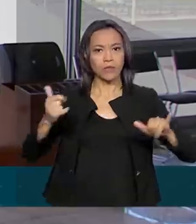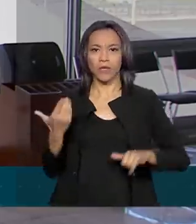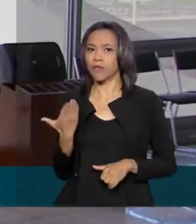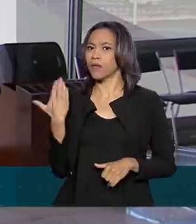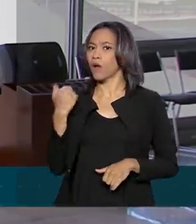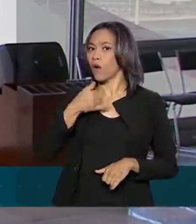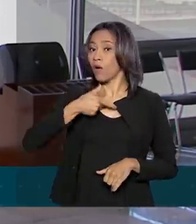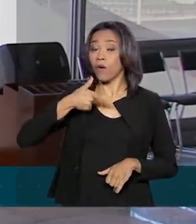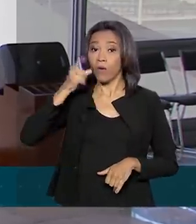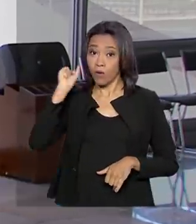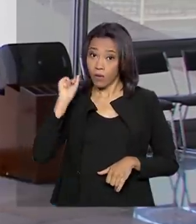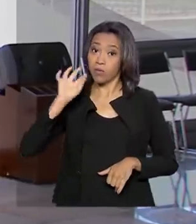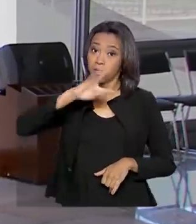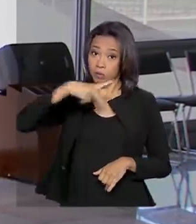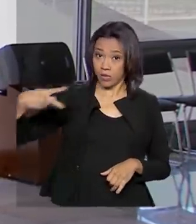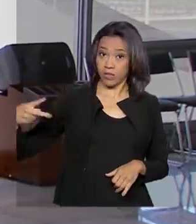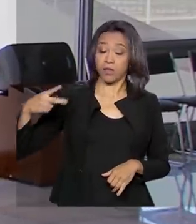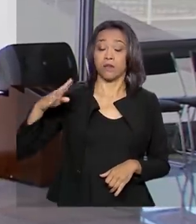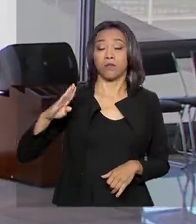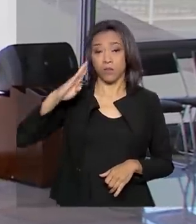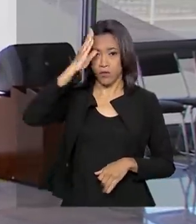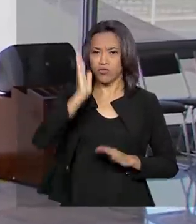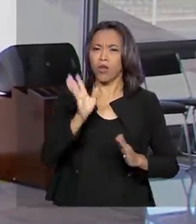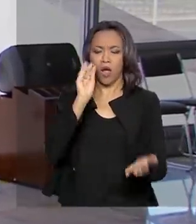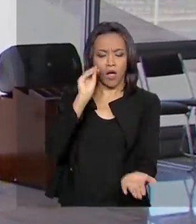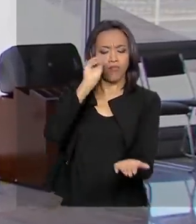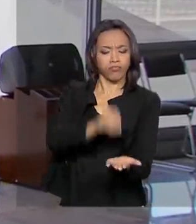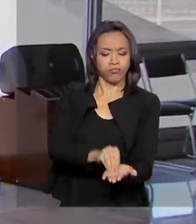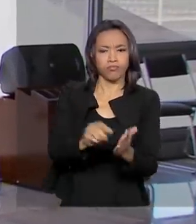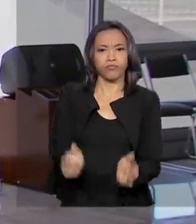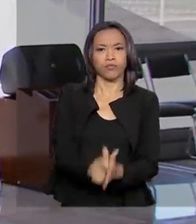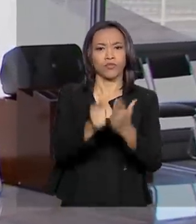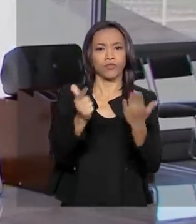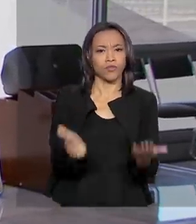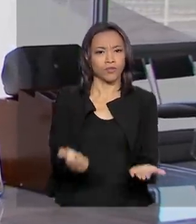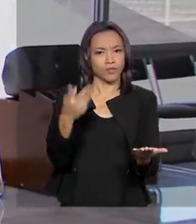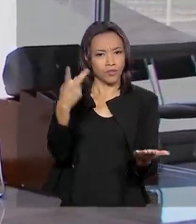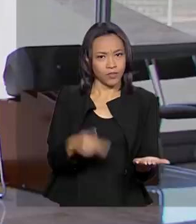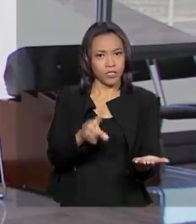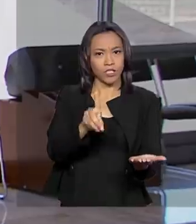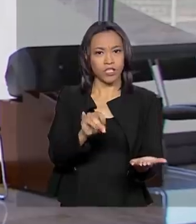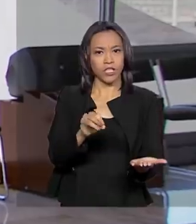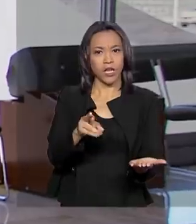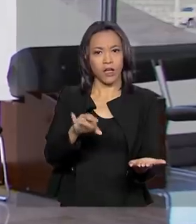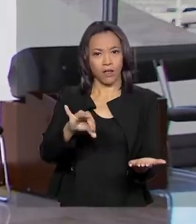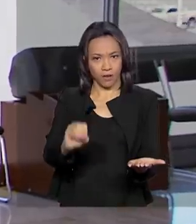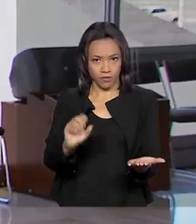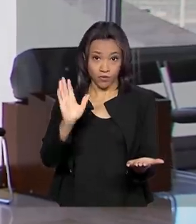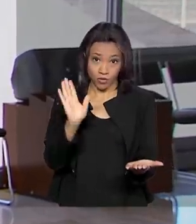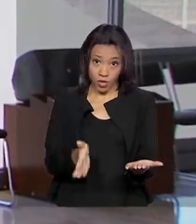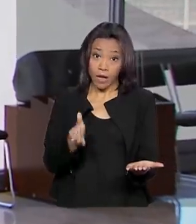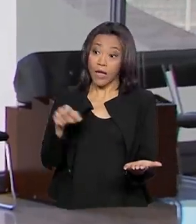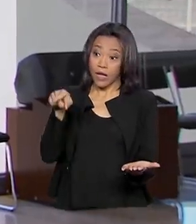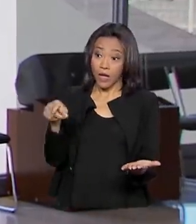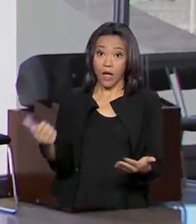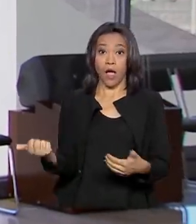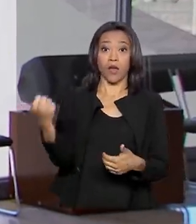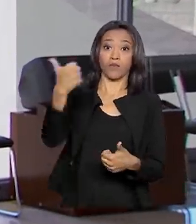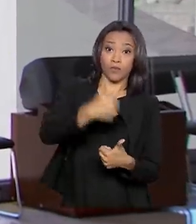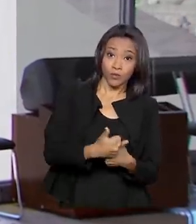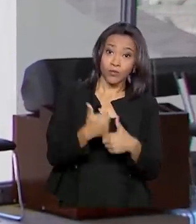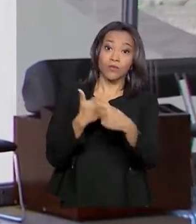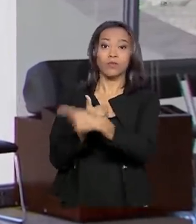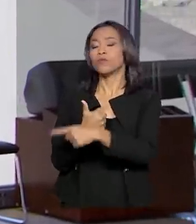ontem foram publicadas no Diário Oficial da União desta sexta-feira. O general Braga Neto assume a Casa Civil